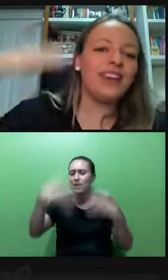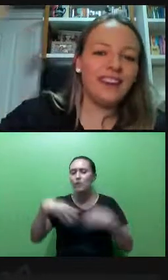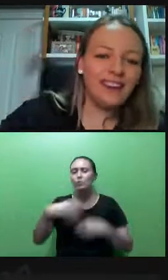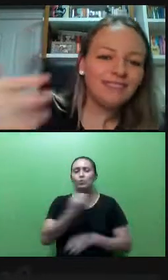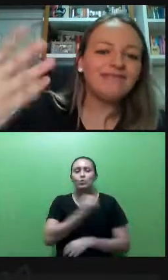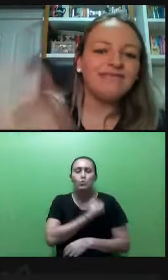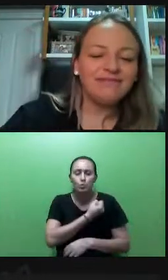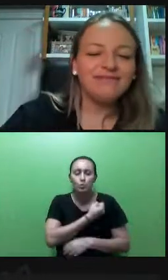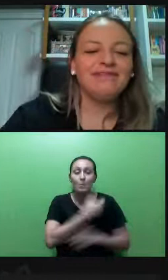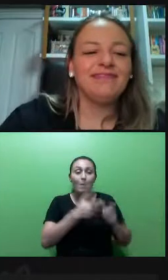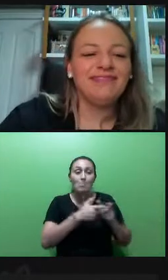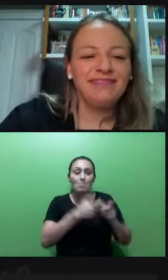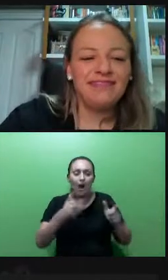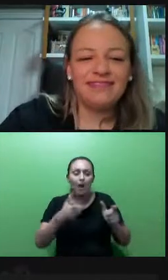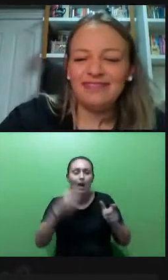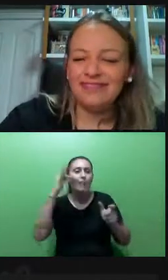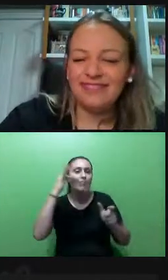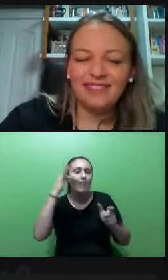mas quando chega...